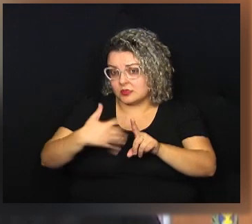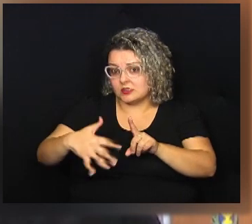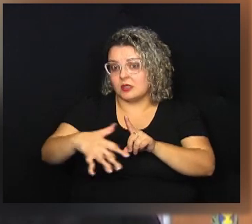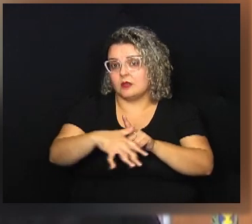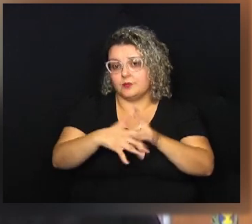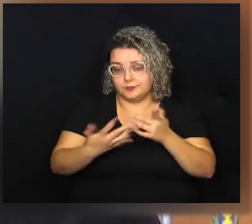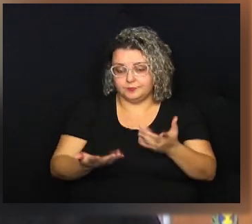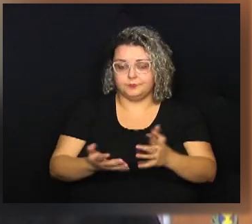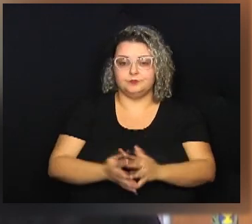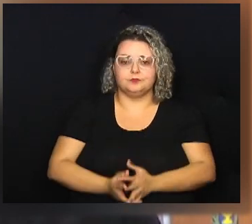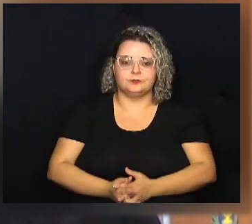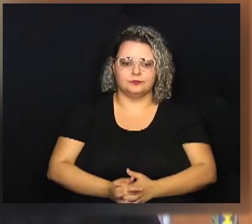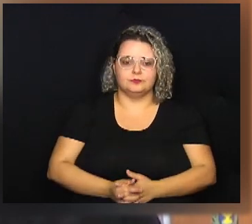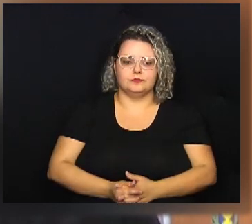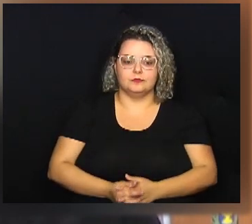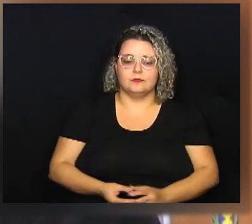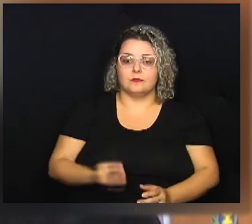sociais.